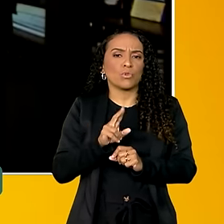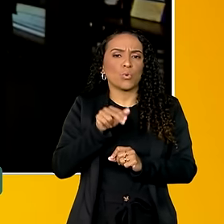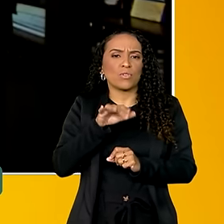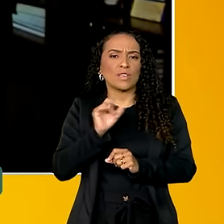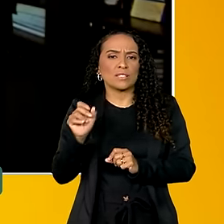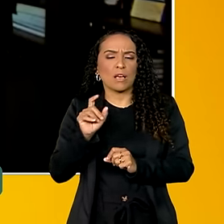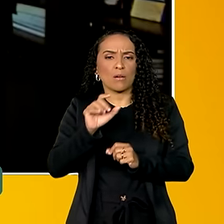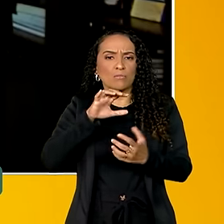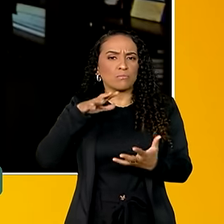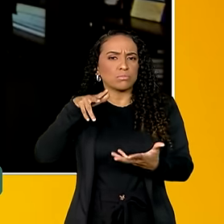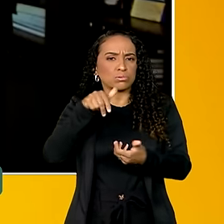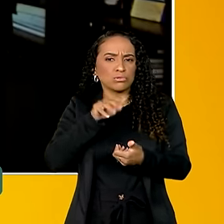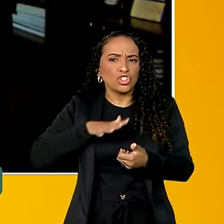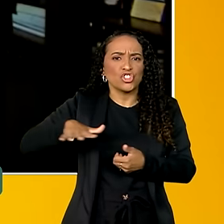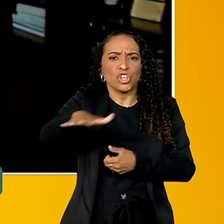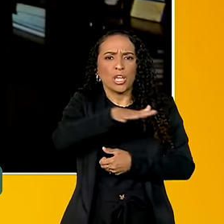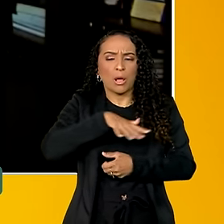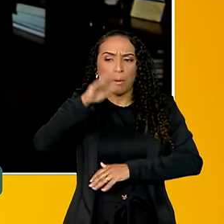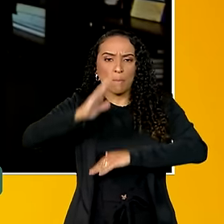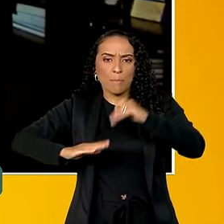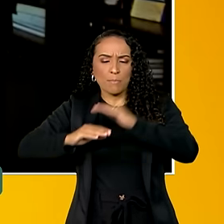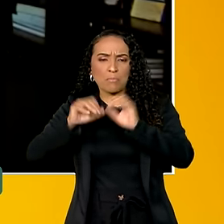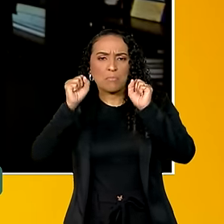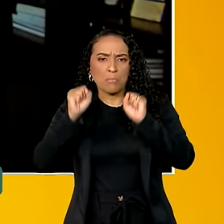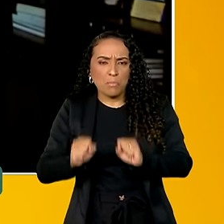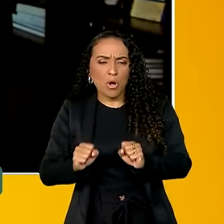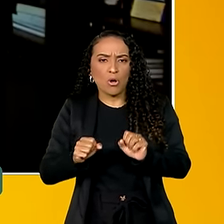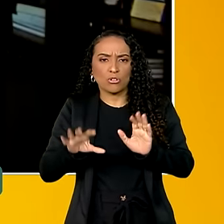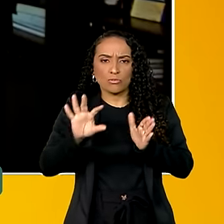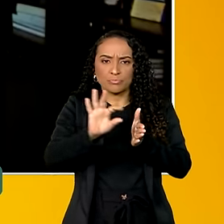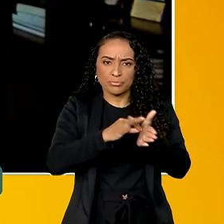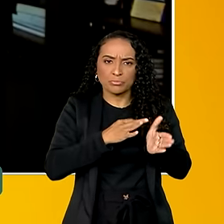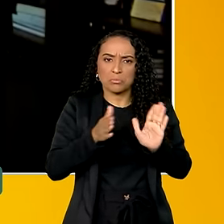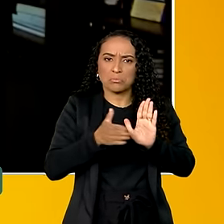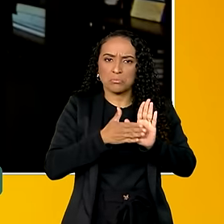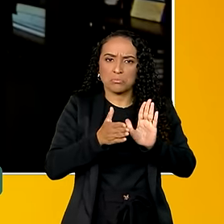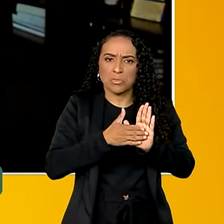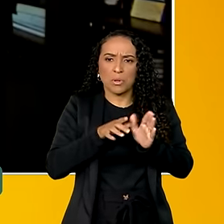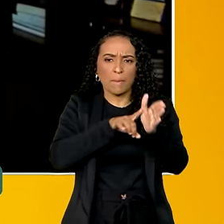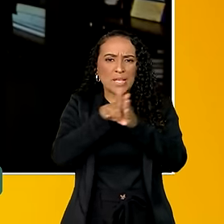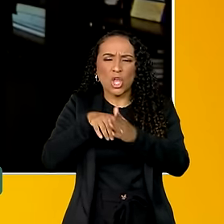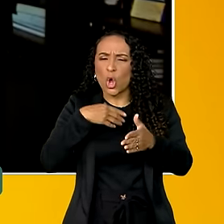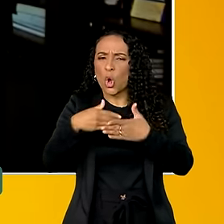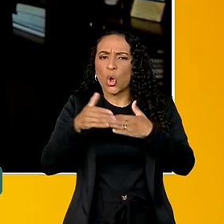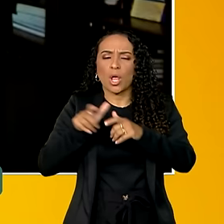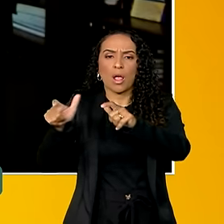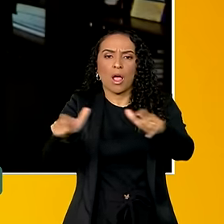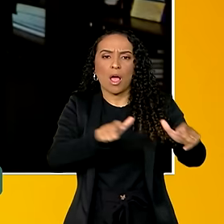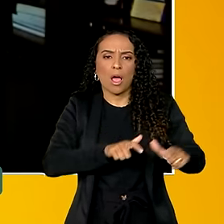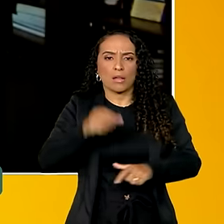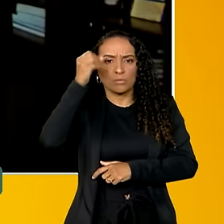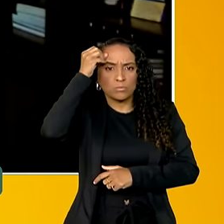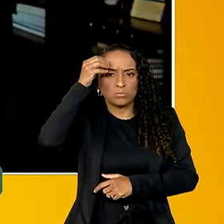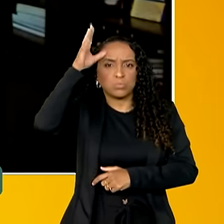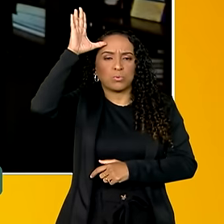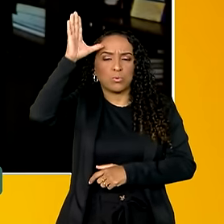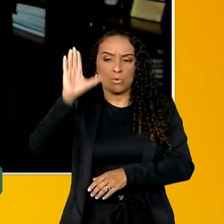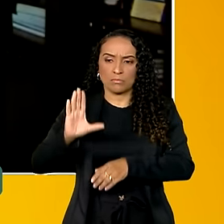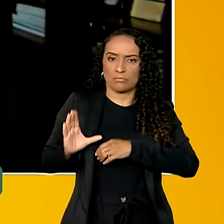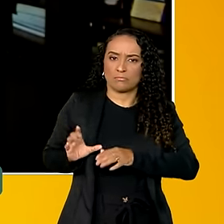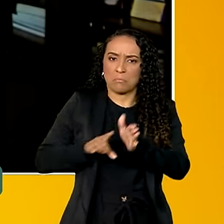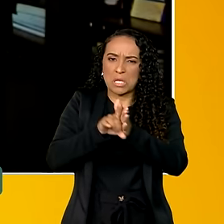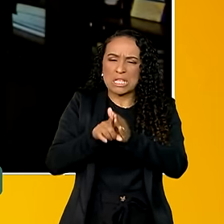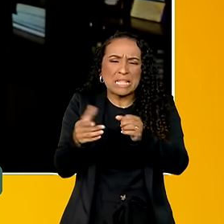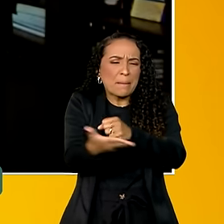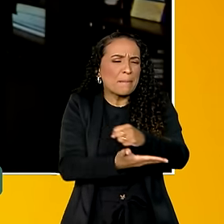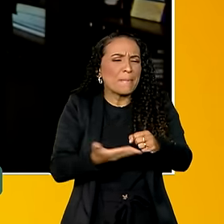São pesquisadores que podem submeter propostas de pesquisa em qualquer área do conhecimento. Desde pesquisa básica,